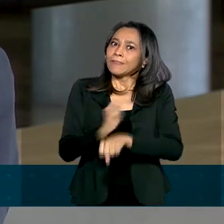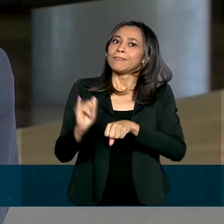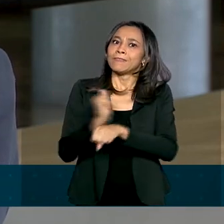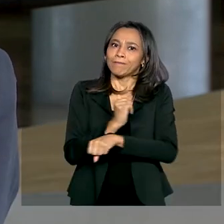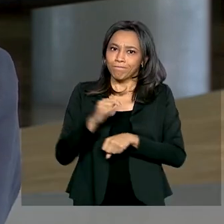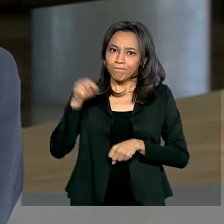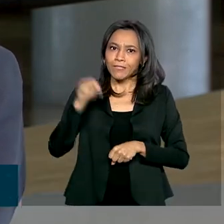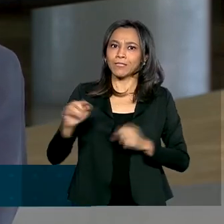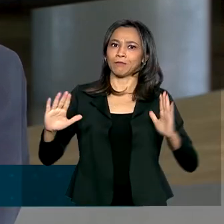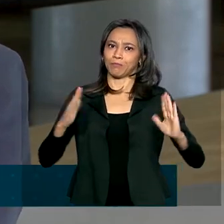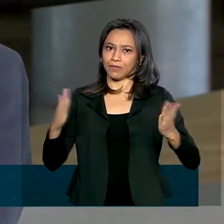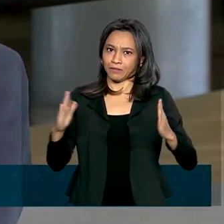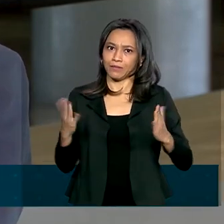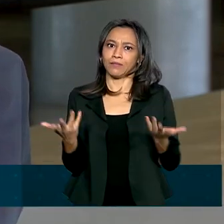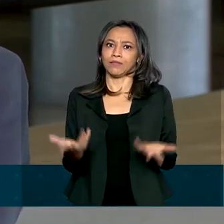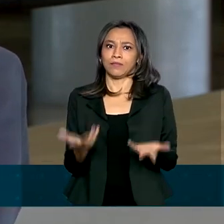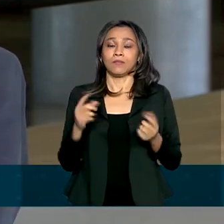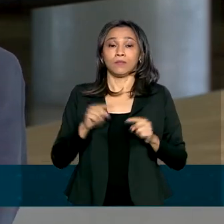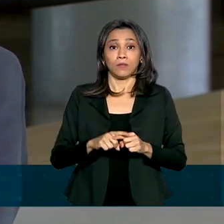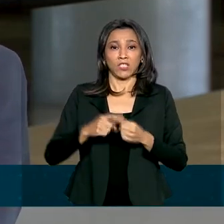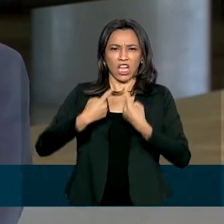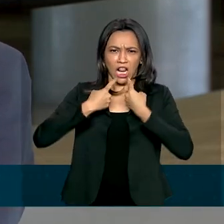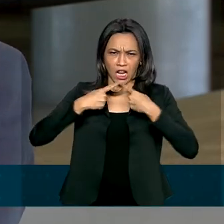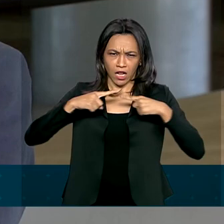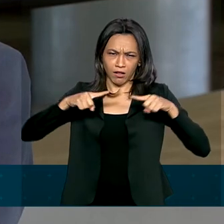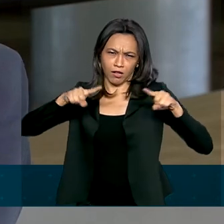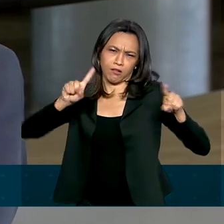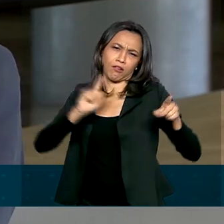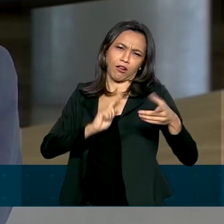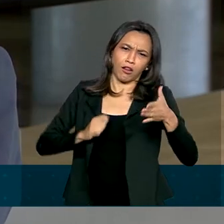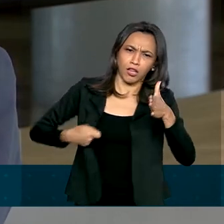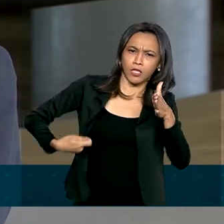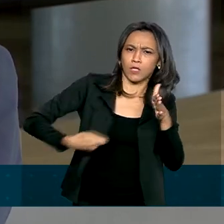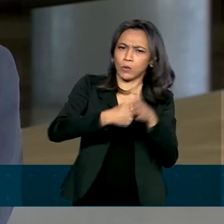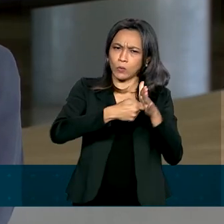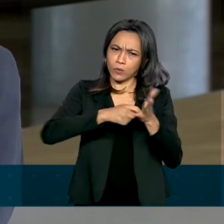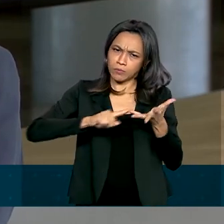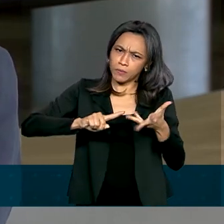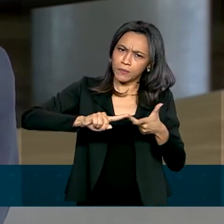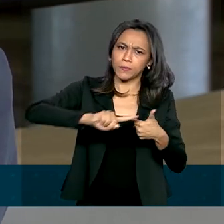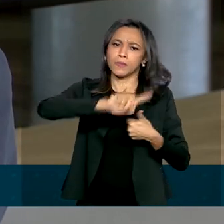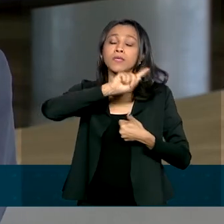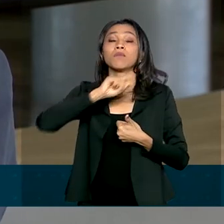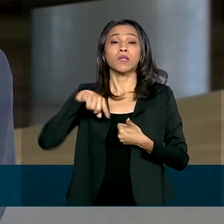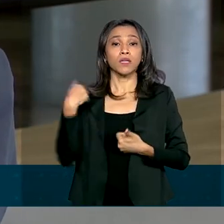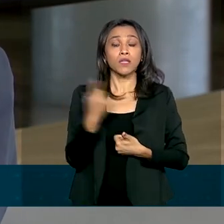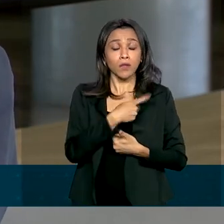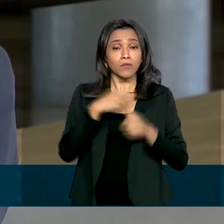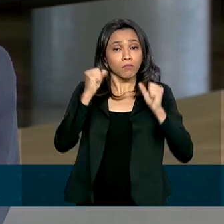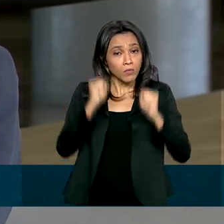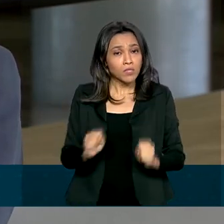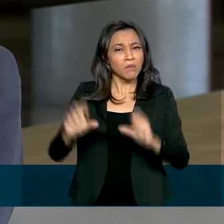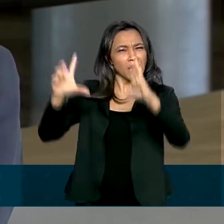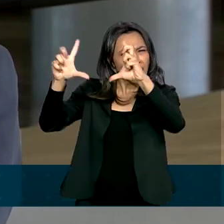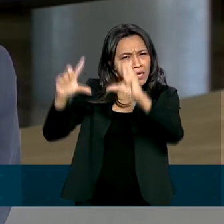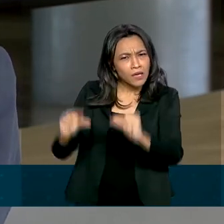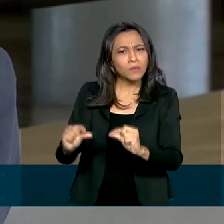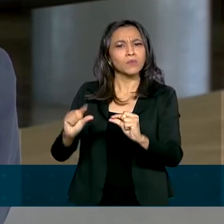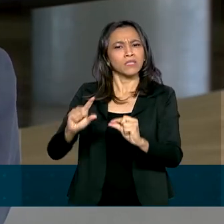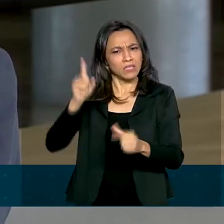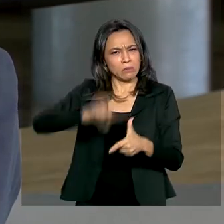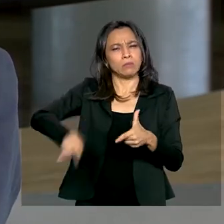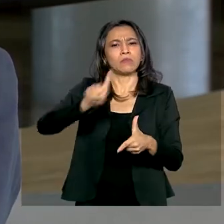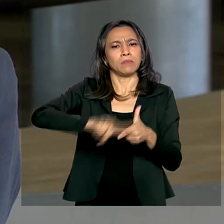combate, de arrecadação dessas denúncias e de encaminhamentos para que possamos amenizar esse grande problema